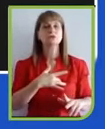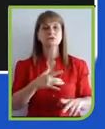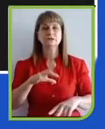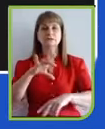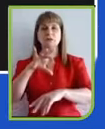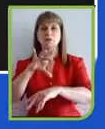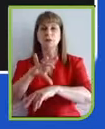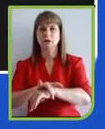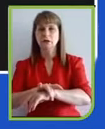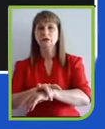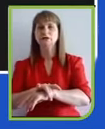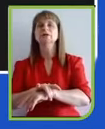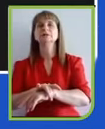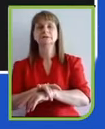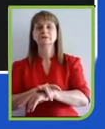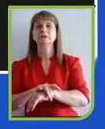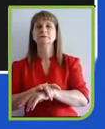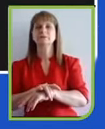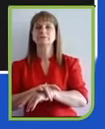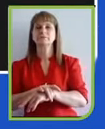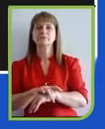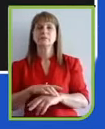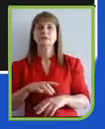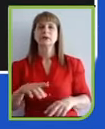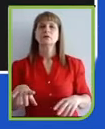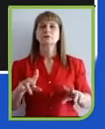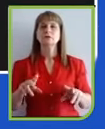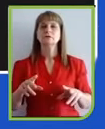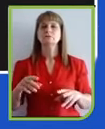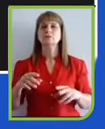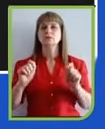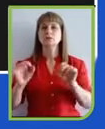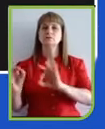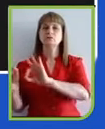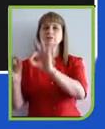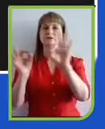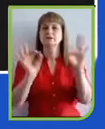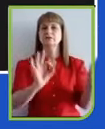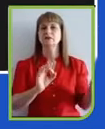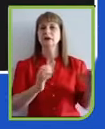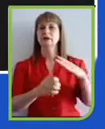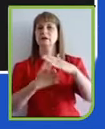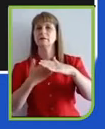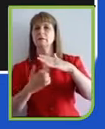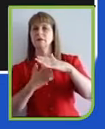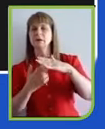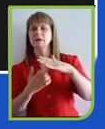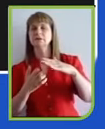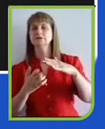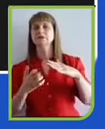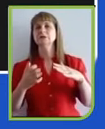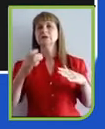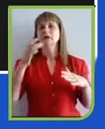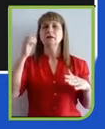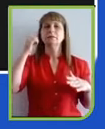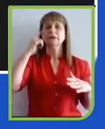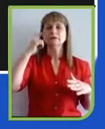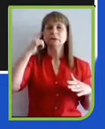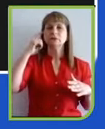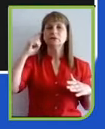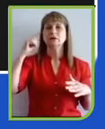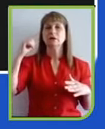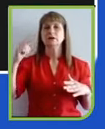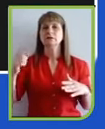cuidadosas com aqueles colaboradores que estavam em casa e começaram a manifestar sinais de depressão, de